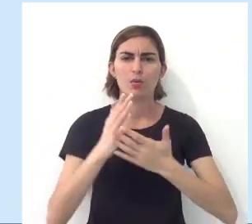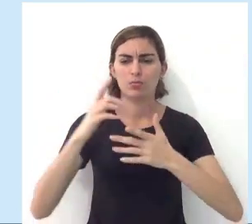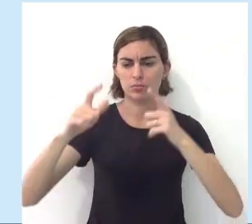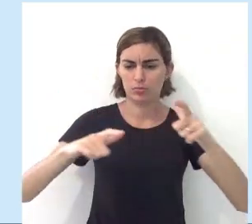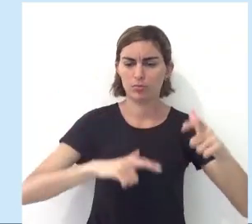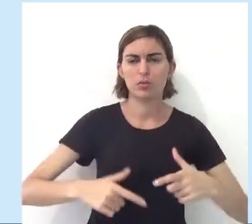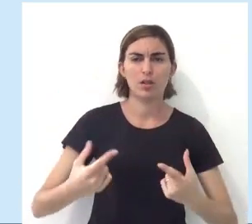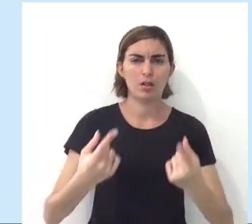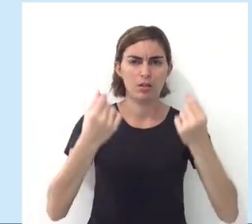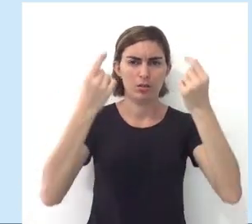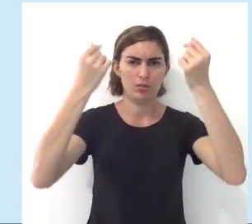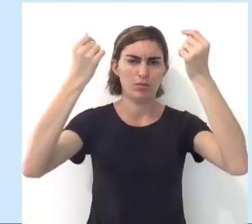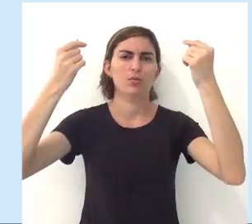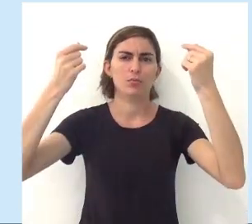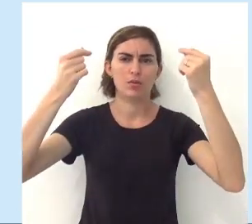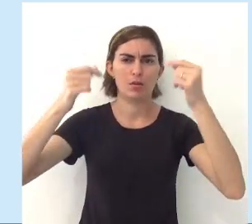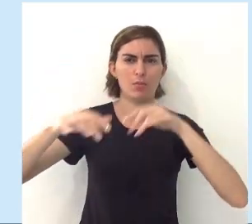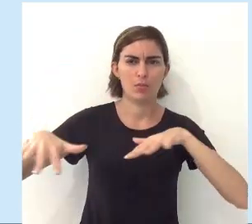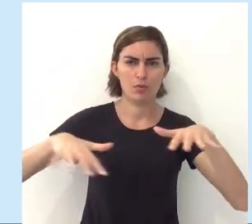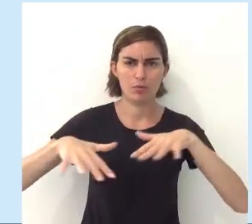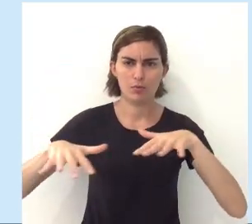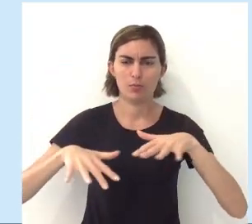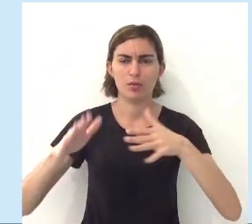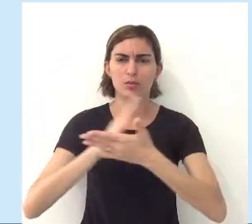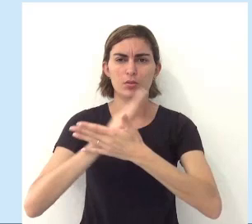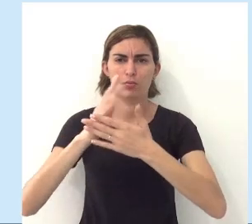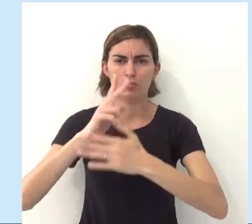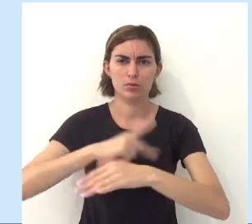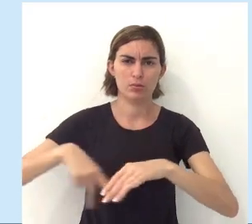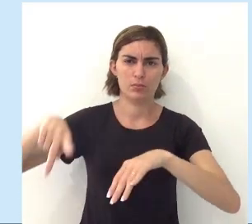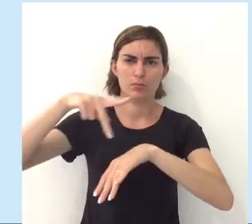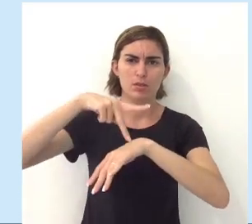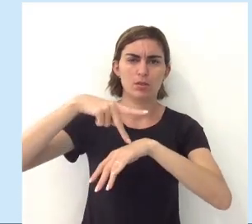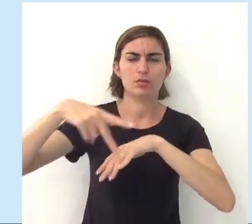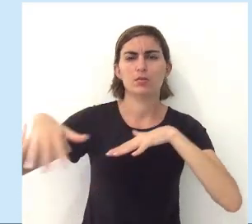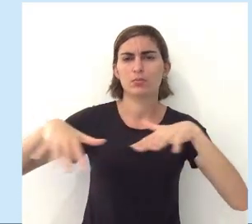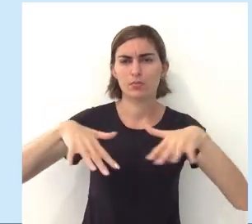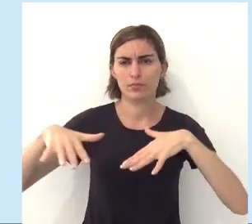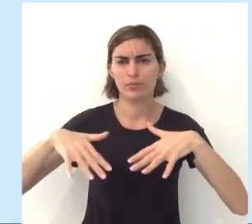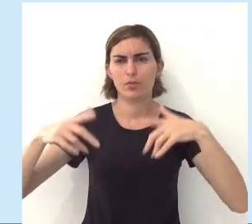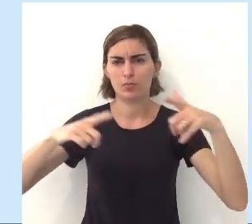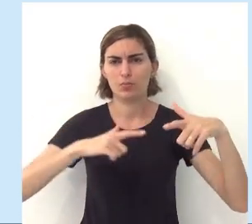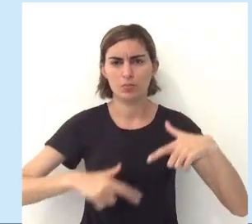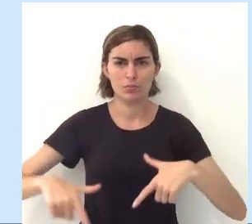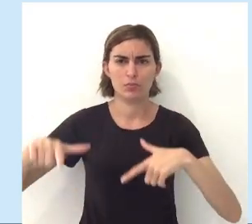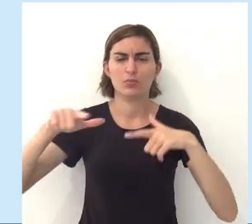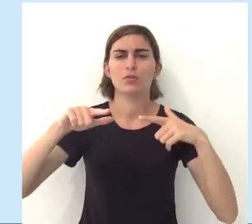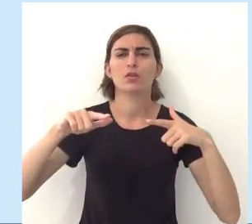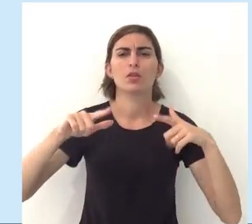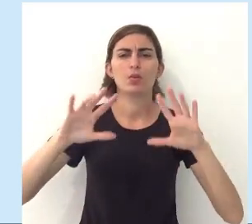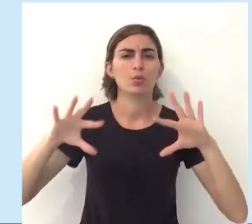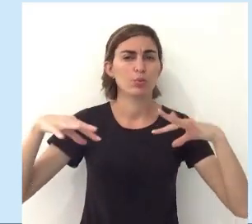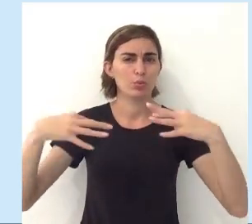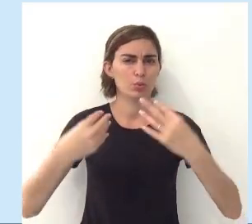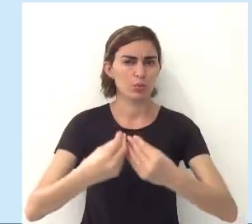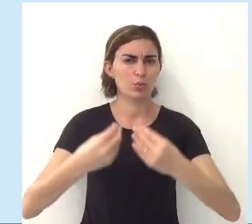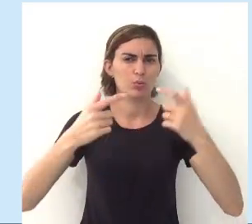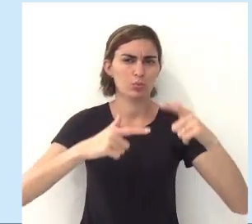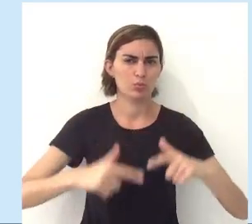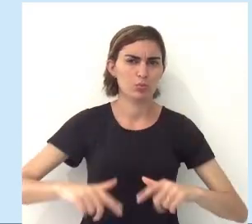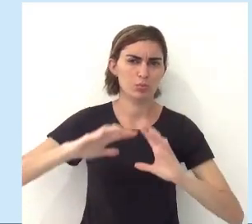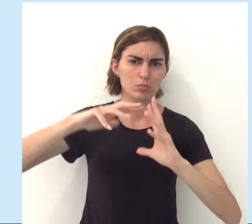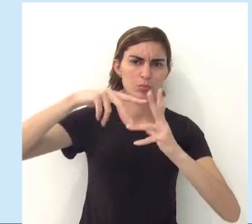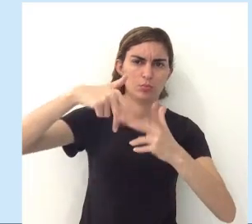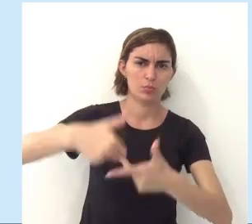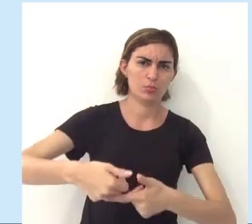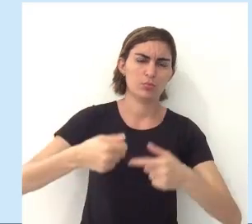alguns setores da economia, tá? Que movimentam alguns países, Movimentam os ambientes. Todo